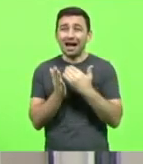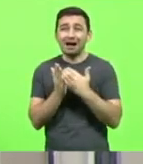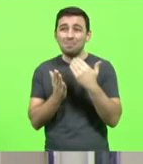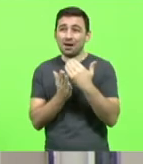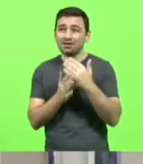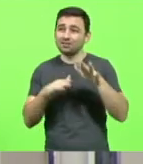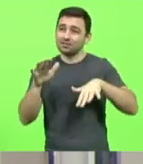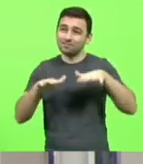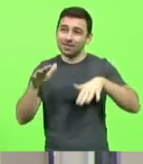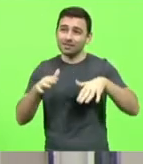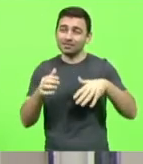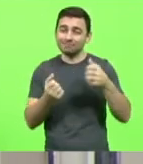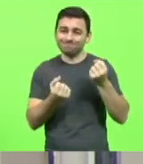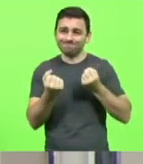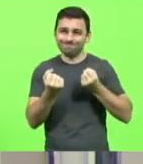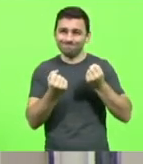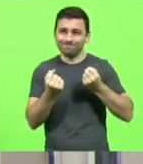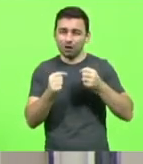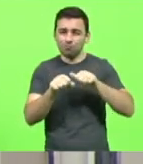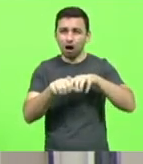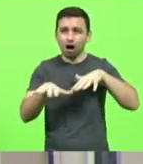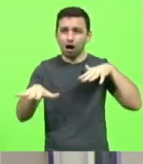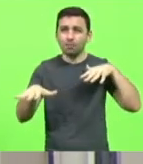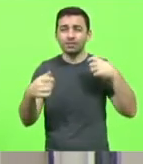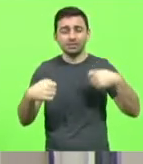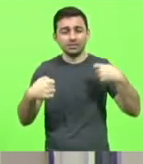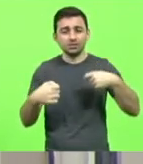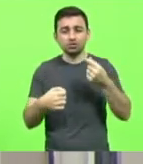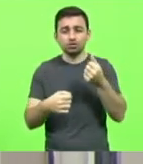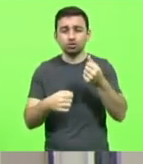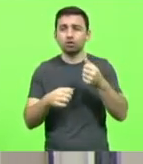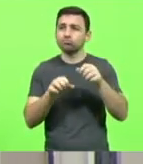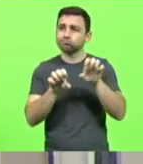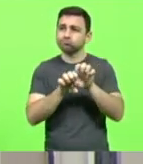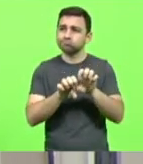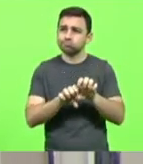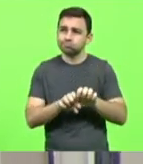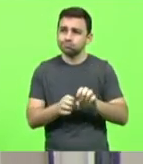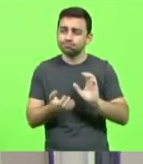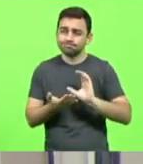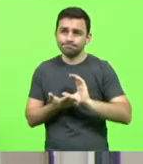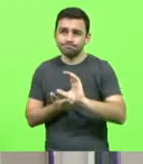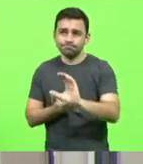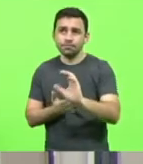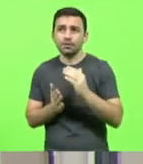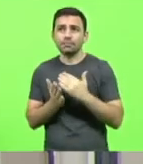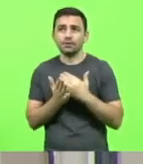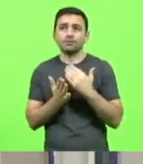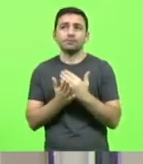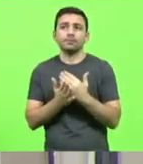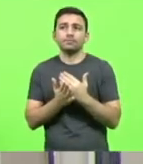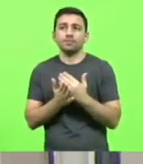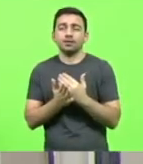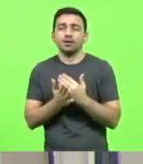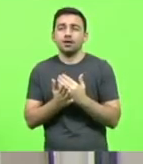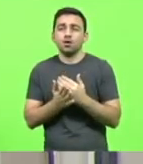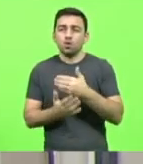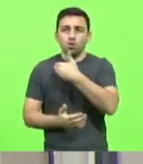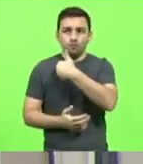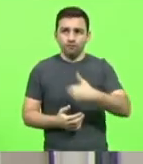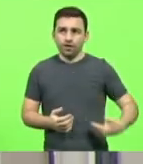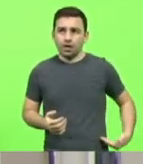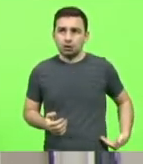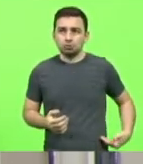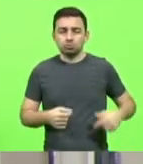necessitam de investimentos significativos. O governo do Estado, numa interlocução com a Assembleia e atendendo